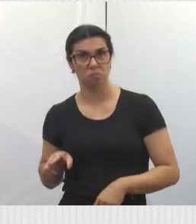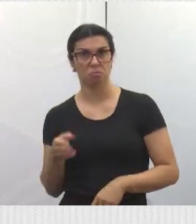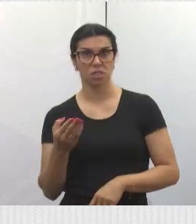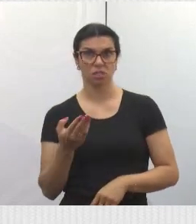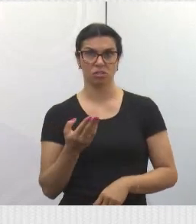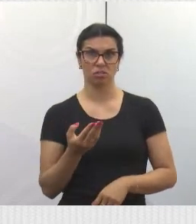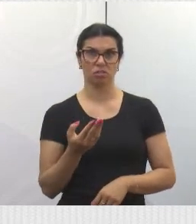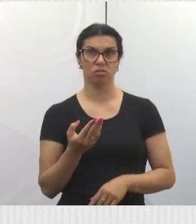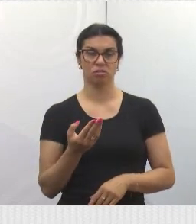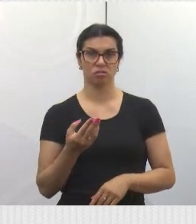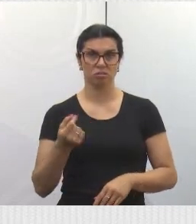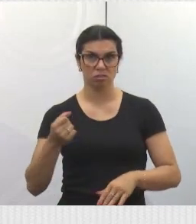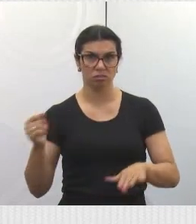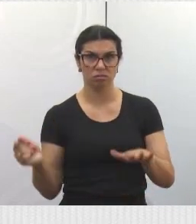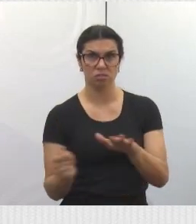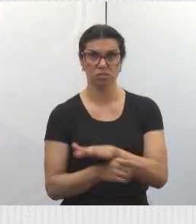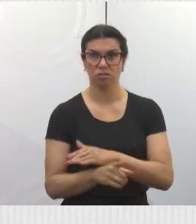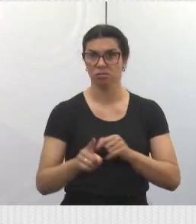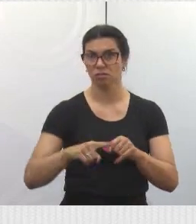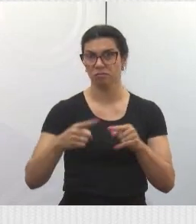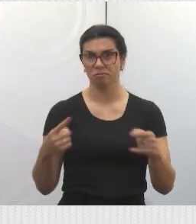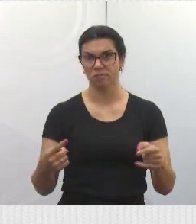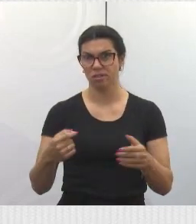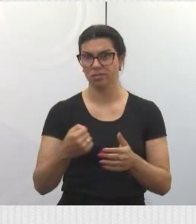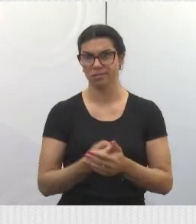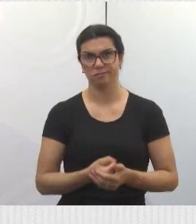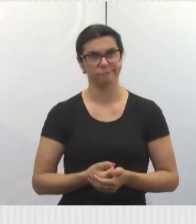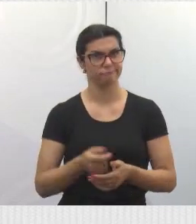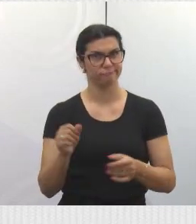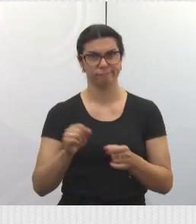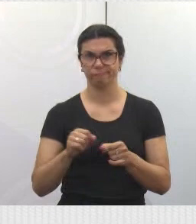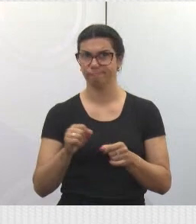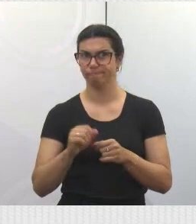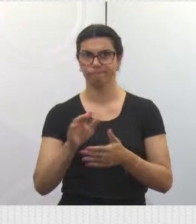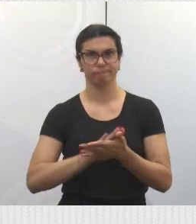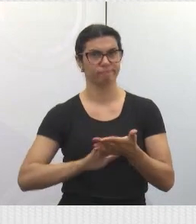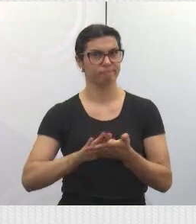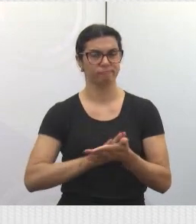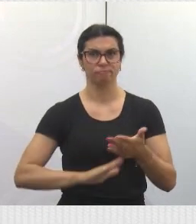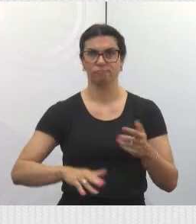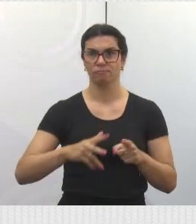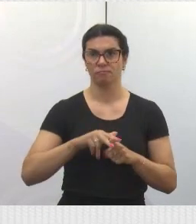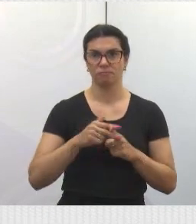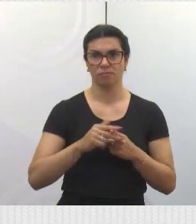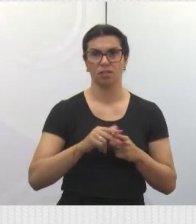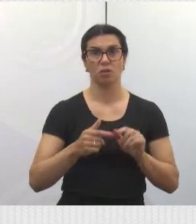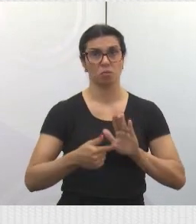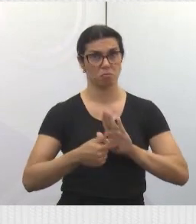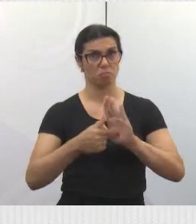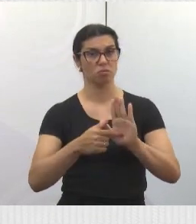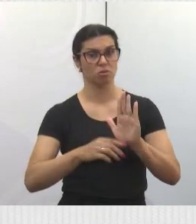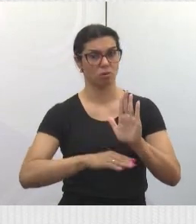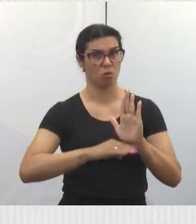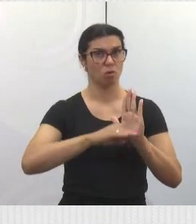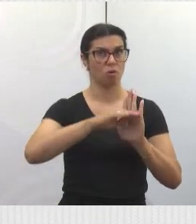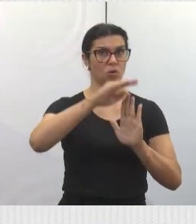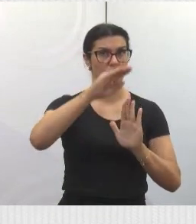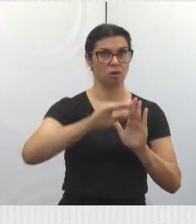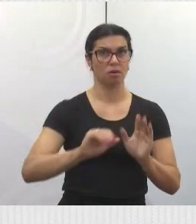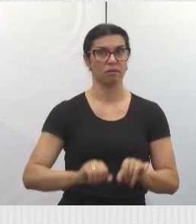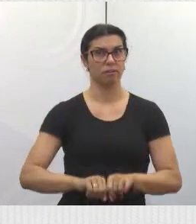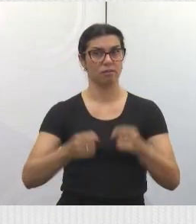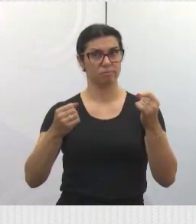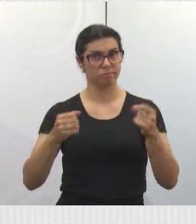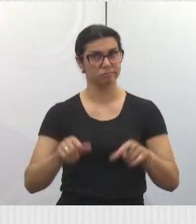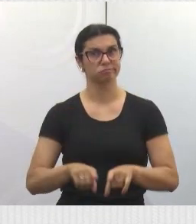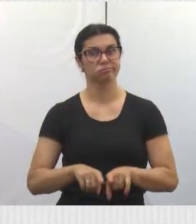secretária de educação não consegue dar conta de ao menos fazer a manutenção. Mostrei o elevador quebrado, não é? Faz muito tempo também